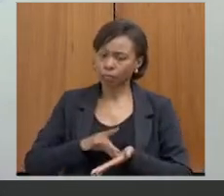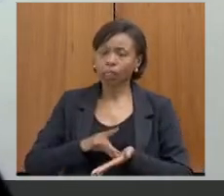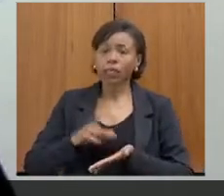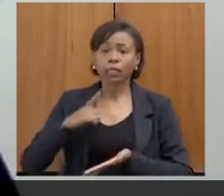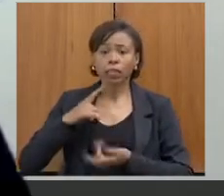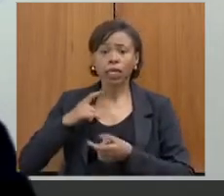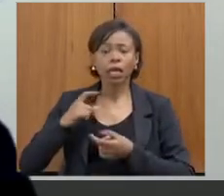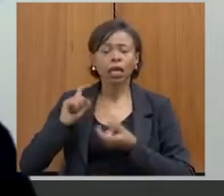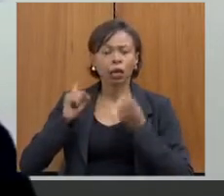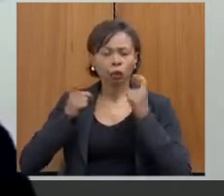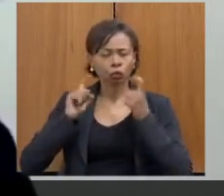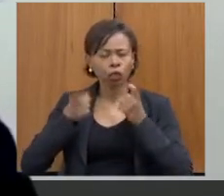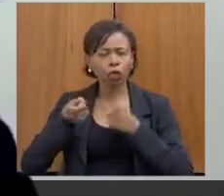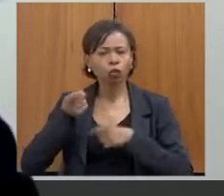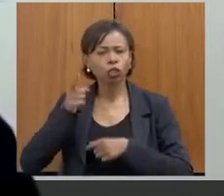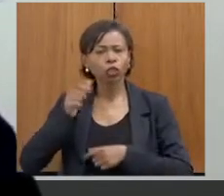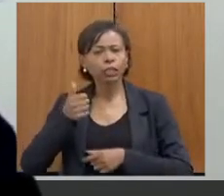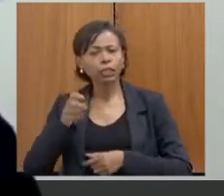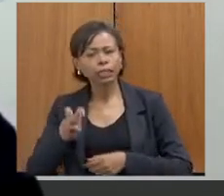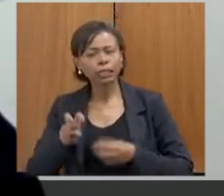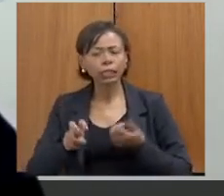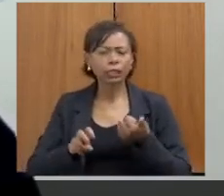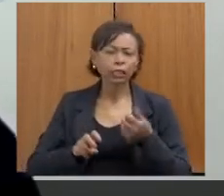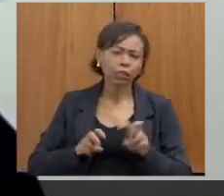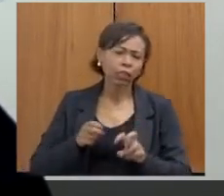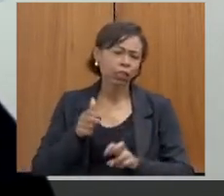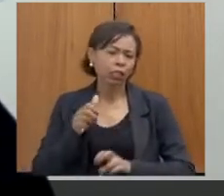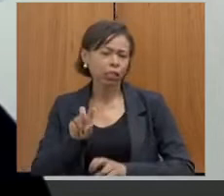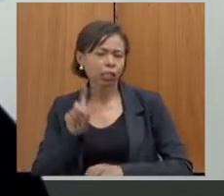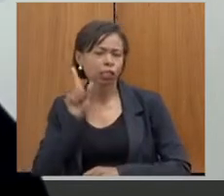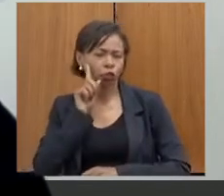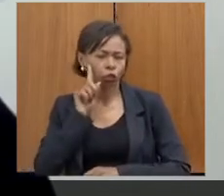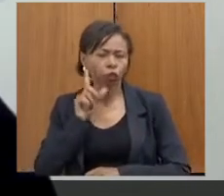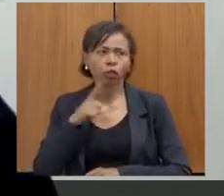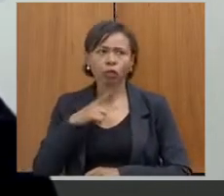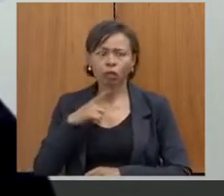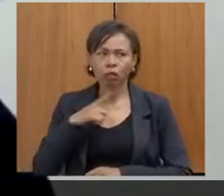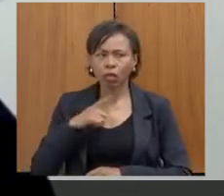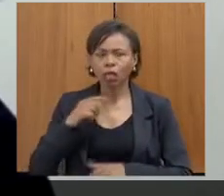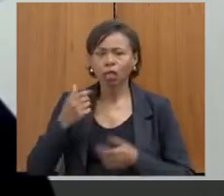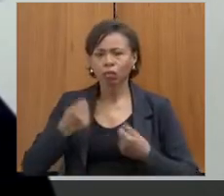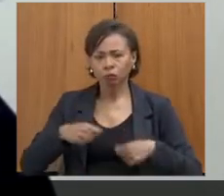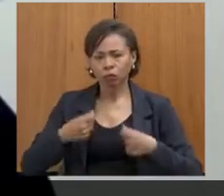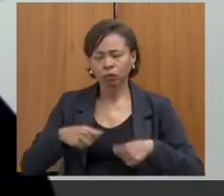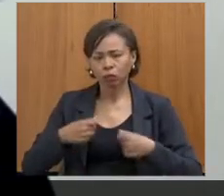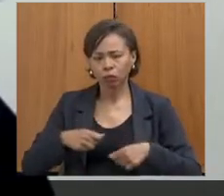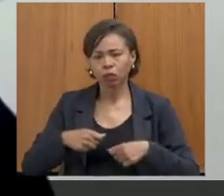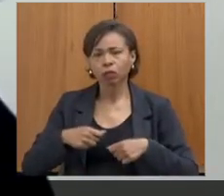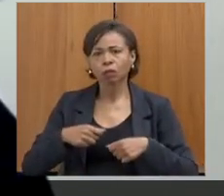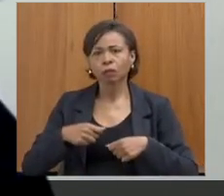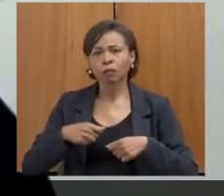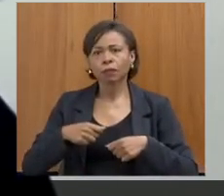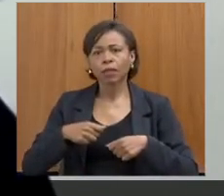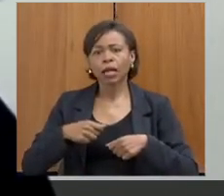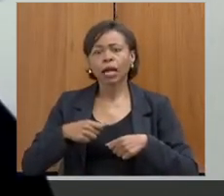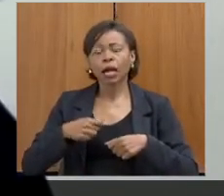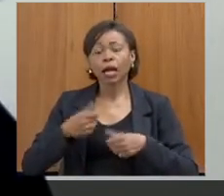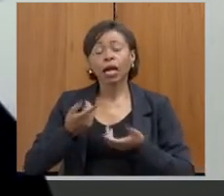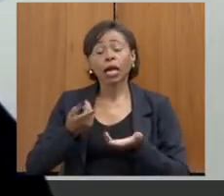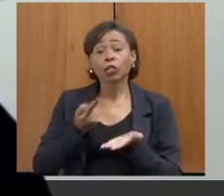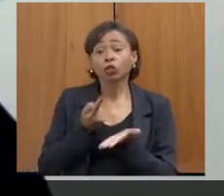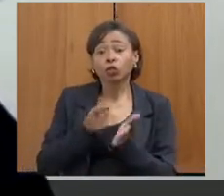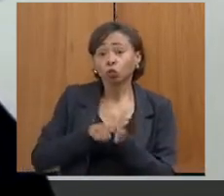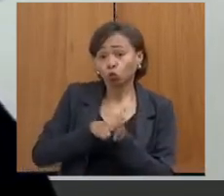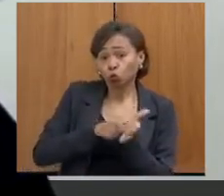quinzenais, às vezes, quando necessita são feitas, feitos alguns estudos de